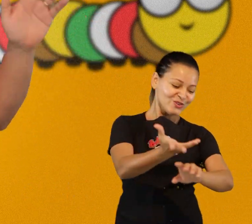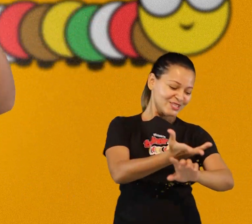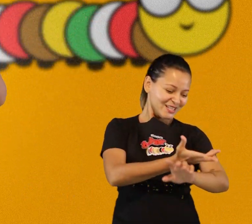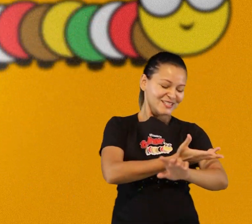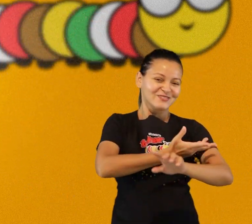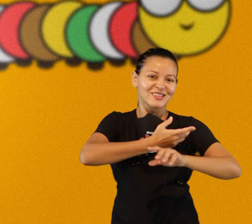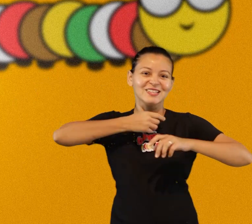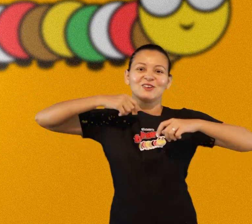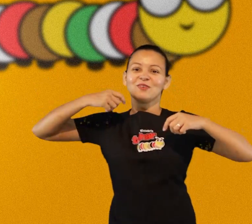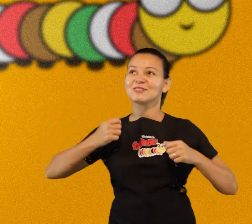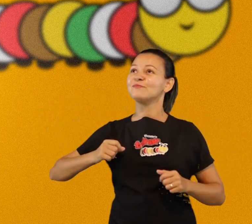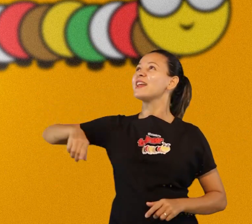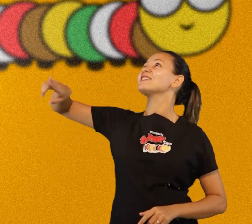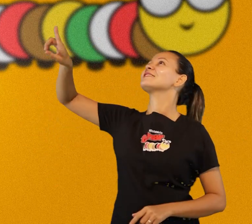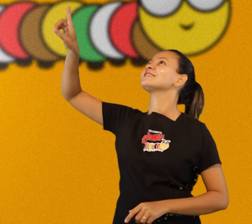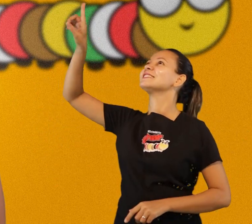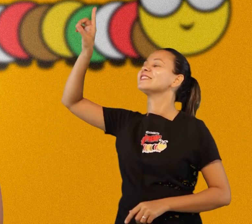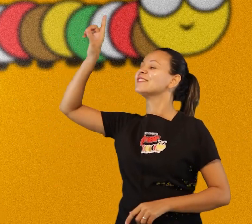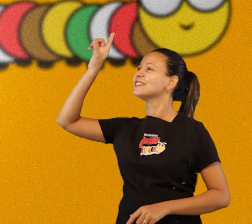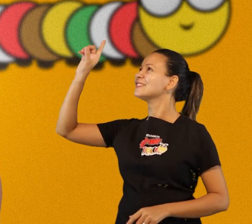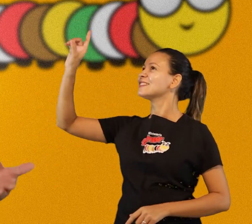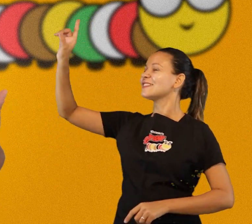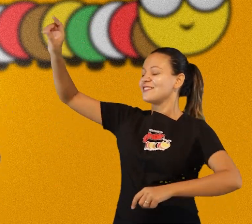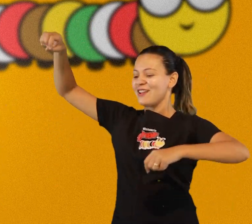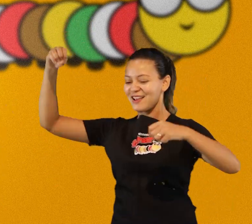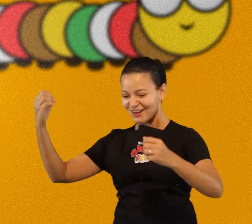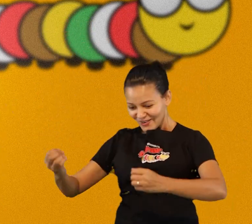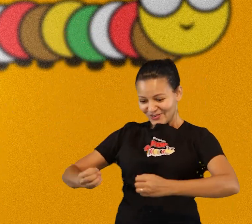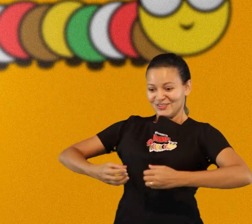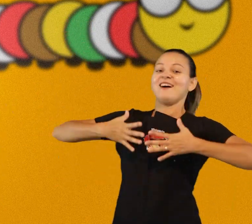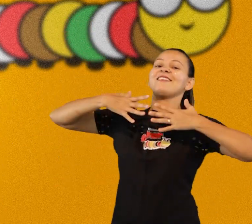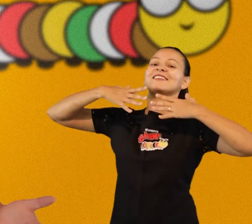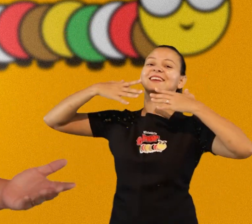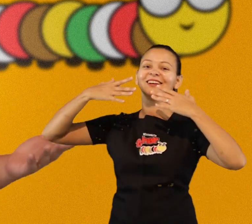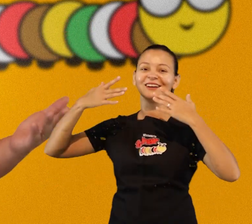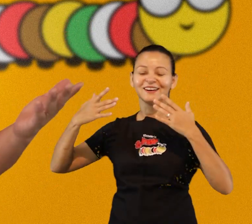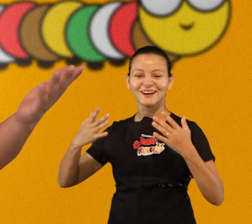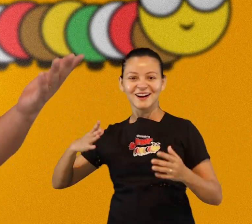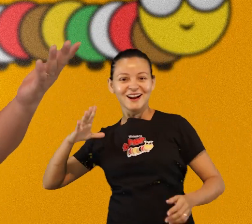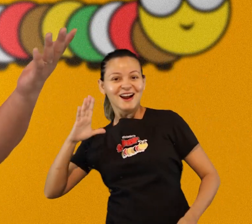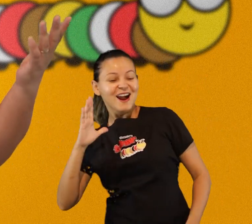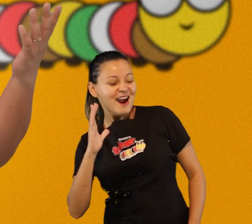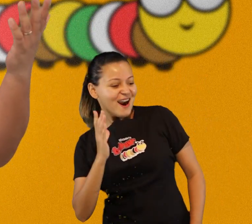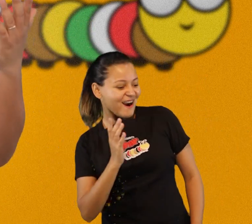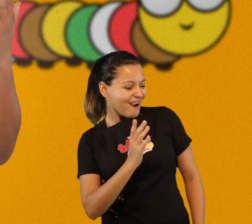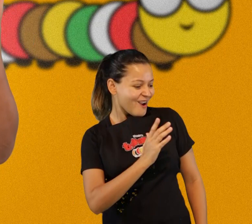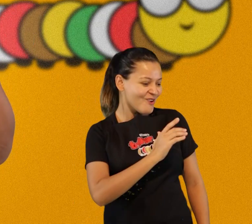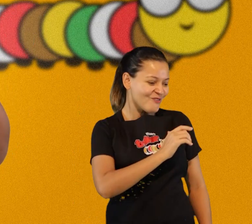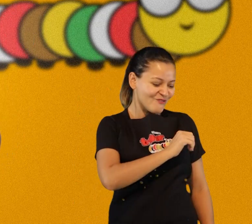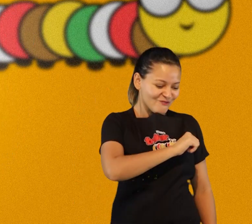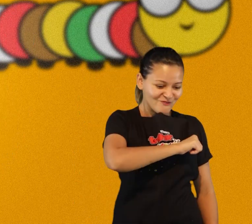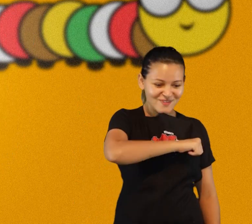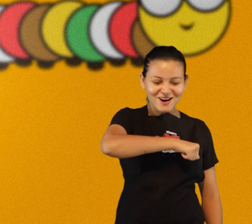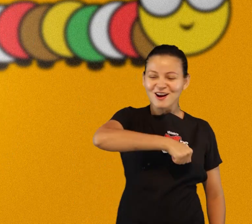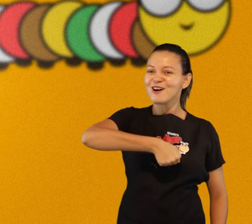aleluia sentimento mais precioso que vem do nosso Senhor